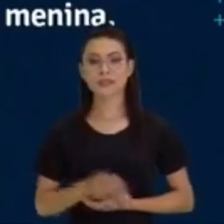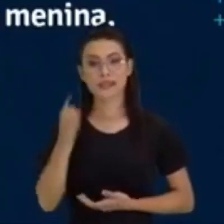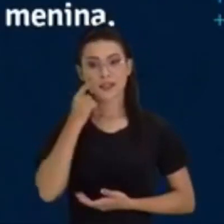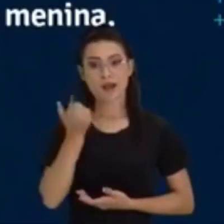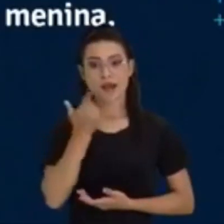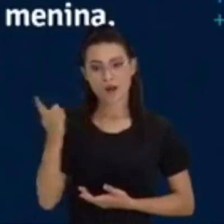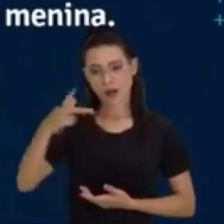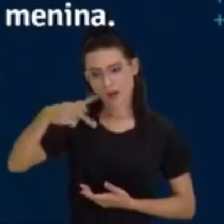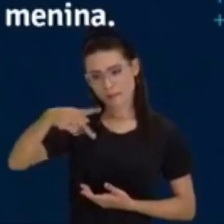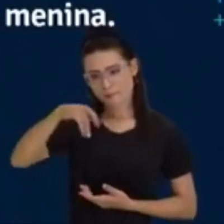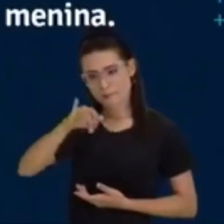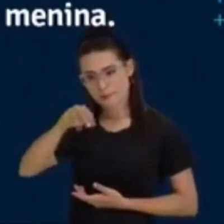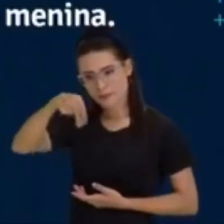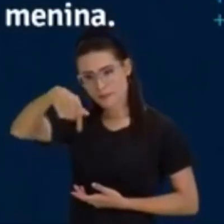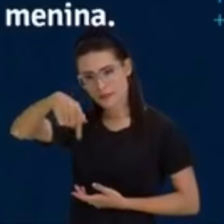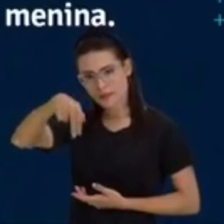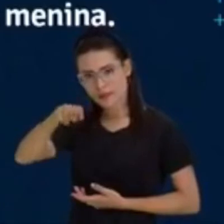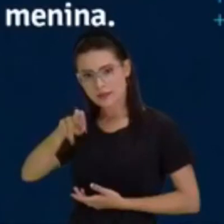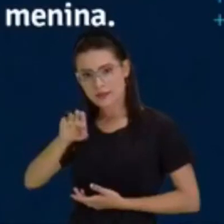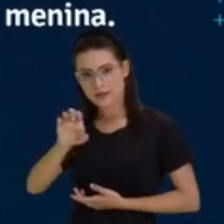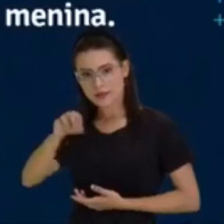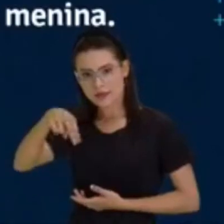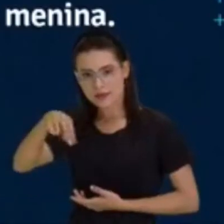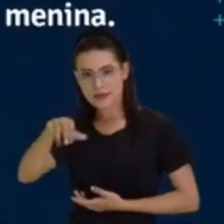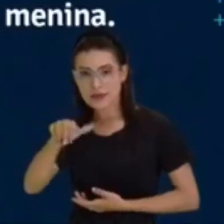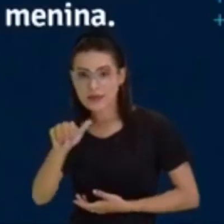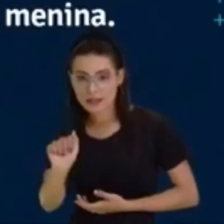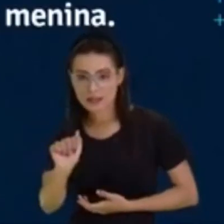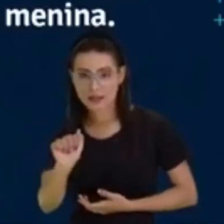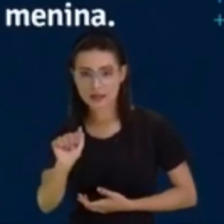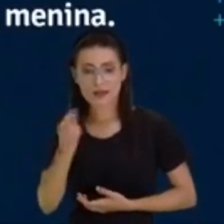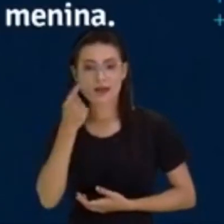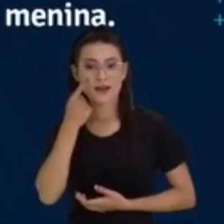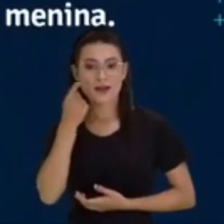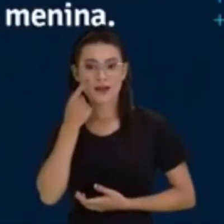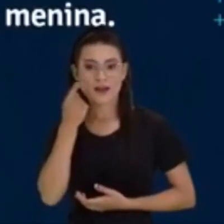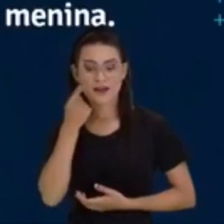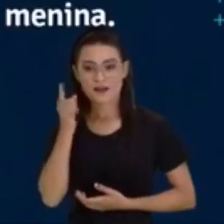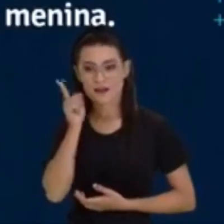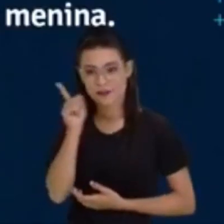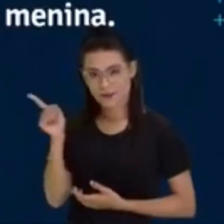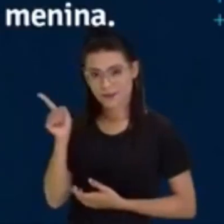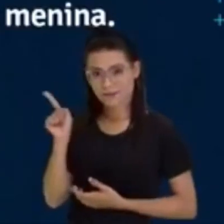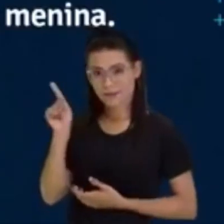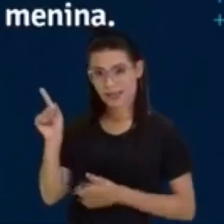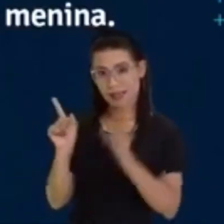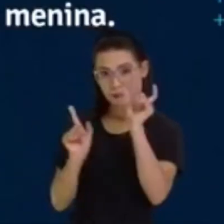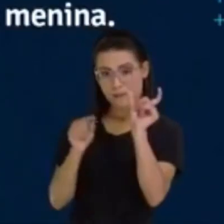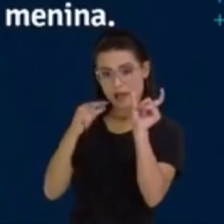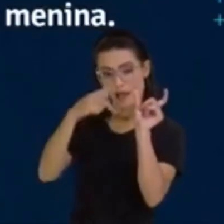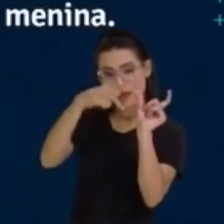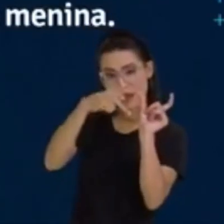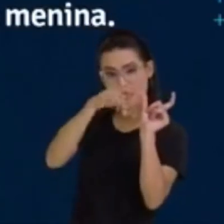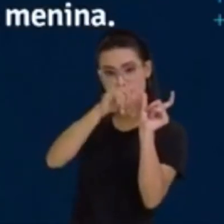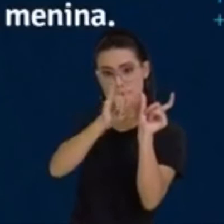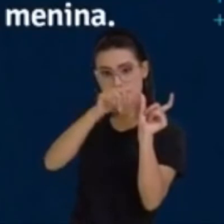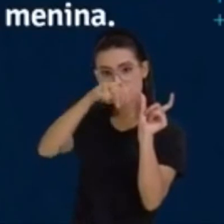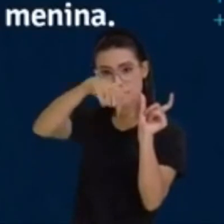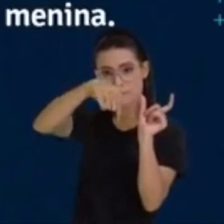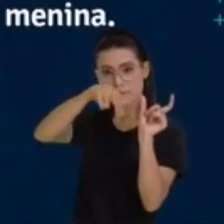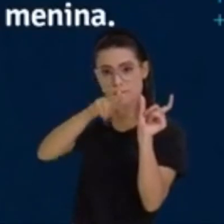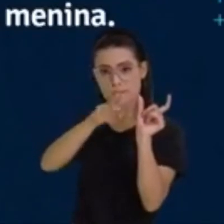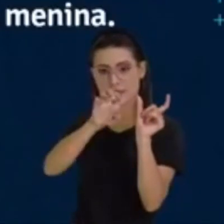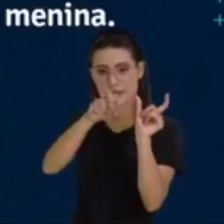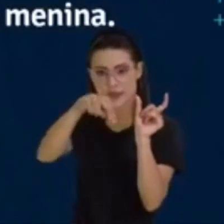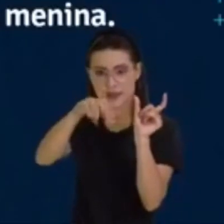termo pequena, observe que pequena é escrito com E, tá bom? Pessoal, pequena, mas está escrito com I, nesse